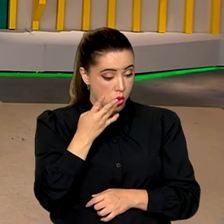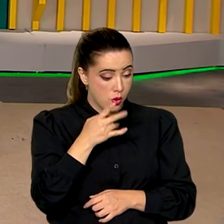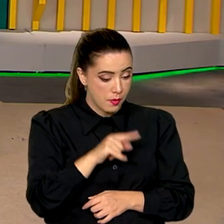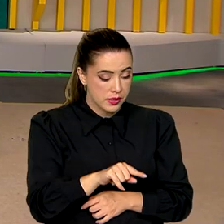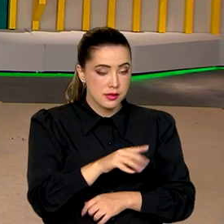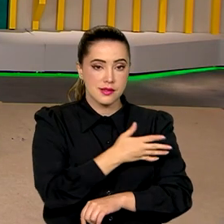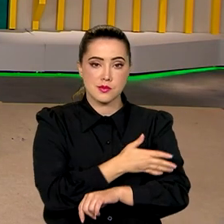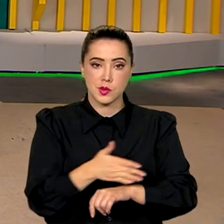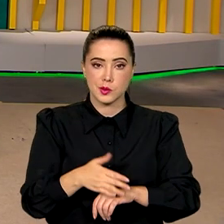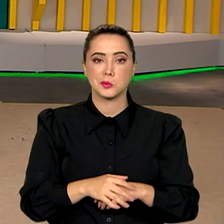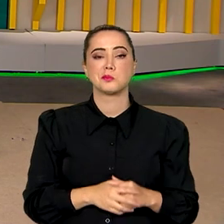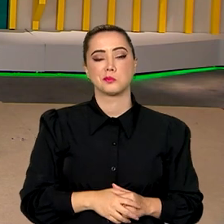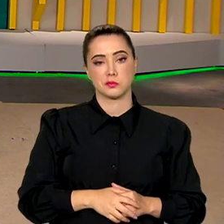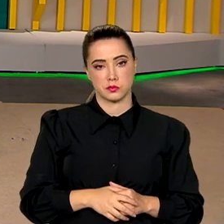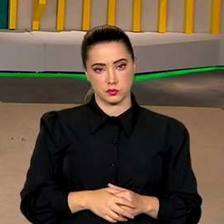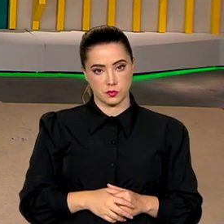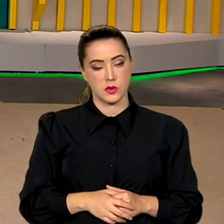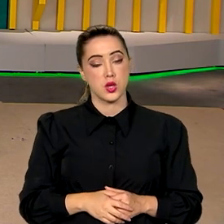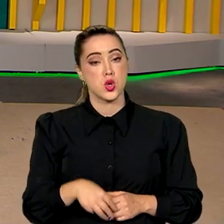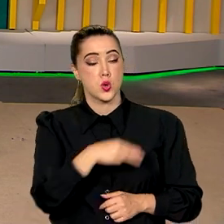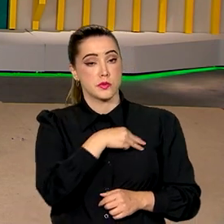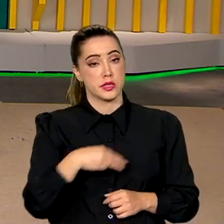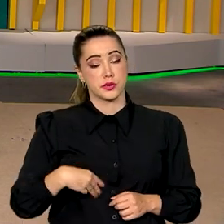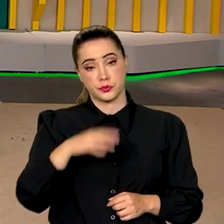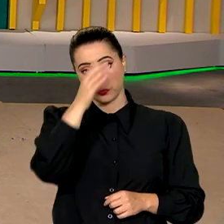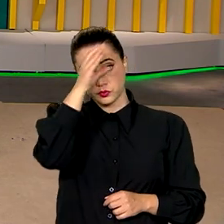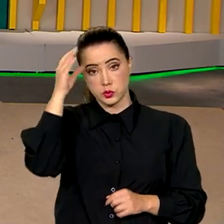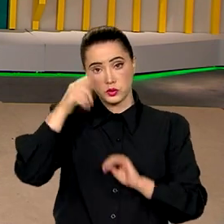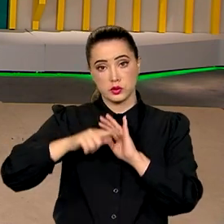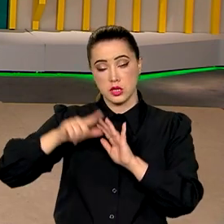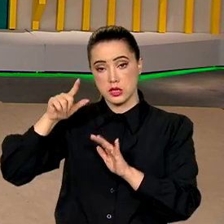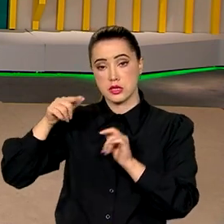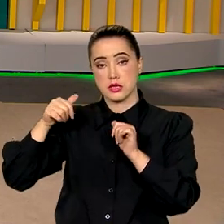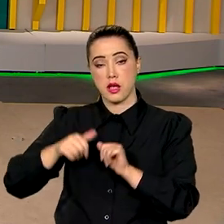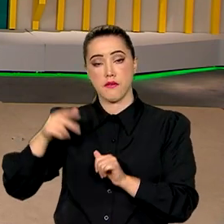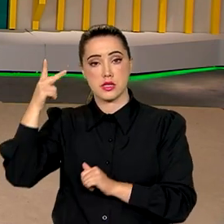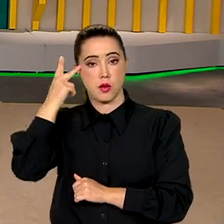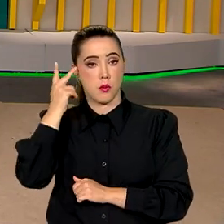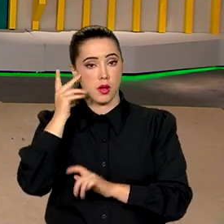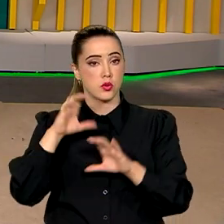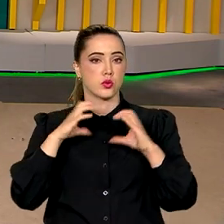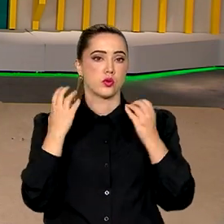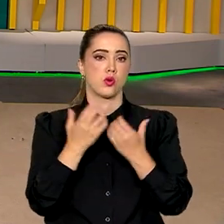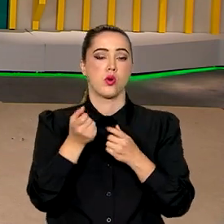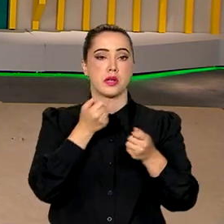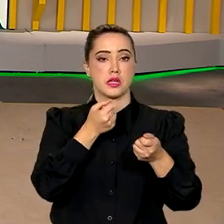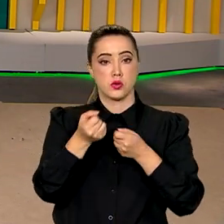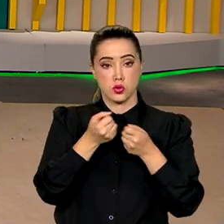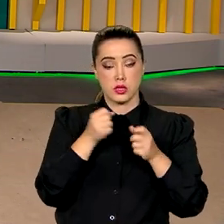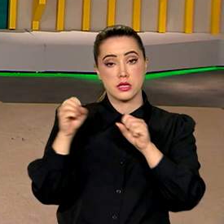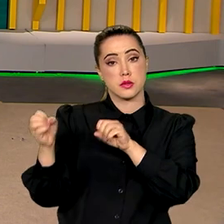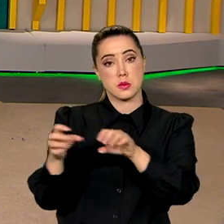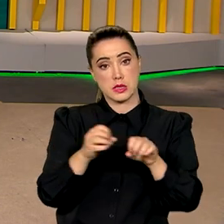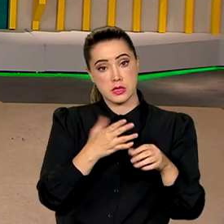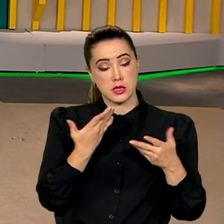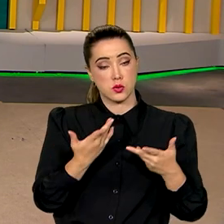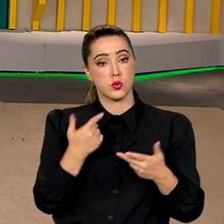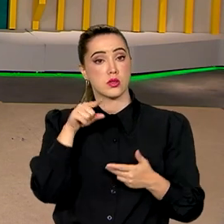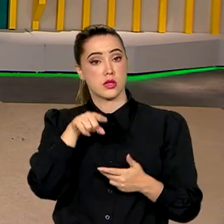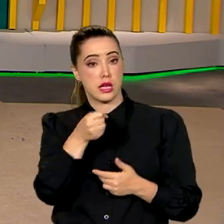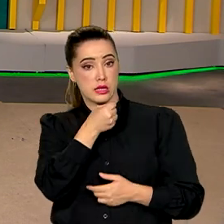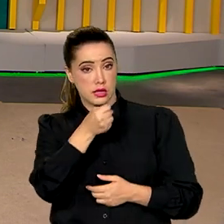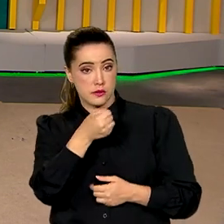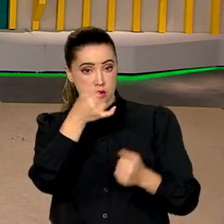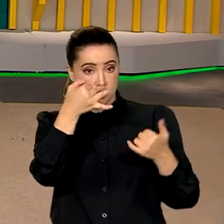ministro Camilo Santana participou mais cedo, em São Paulo, do Congresso Internacional de Jornalismo e Educação. Durante a